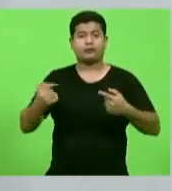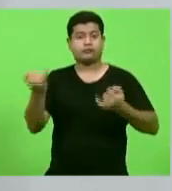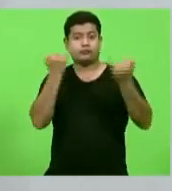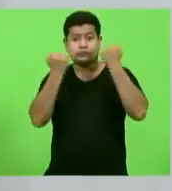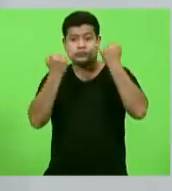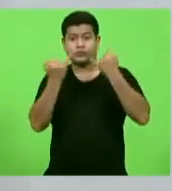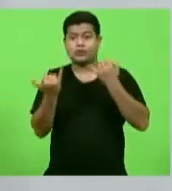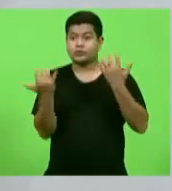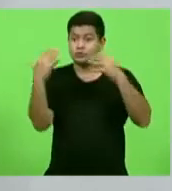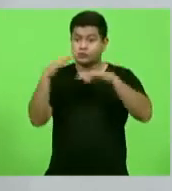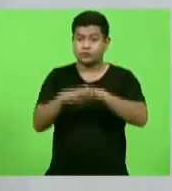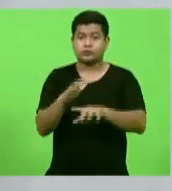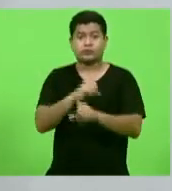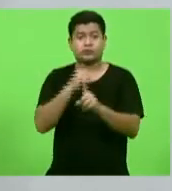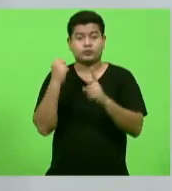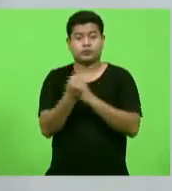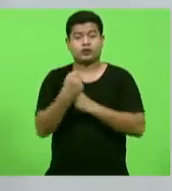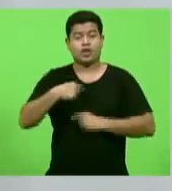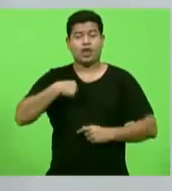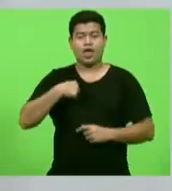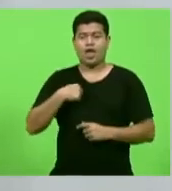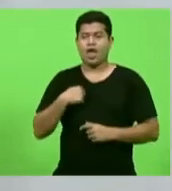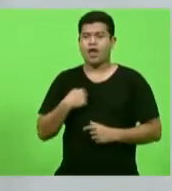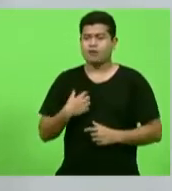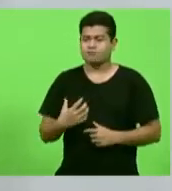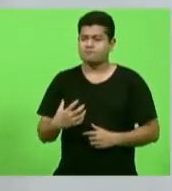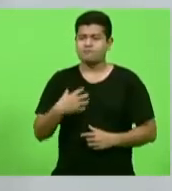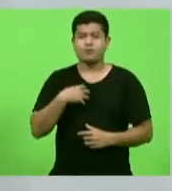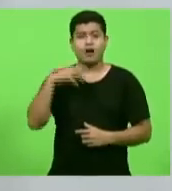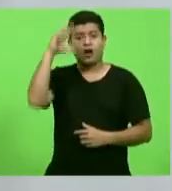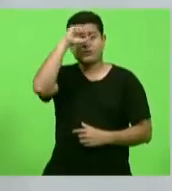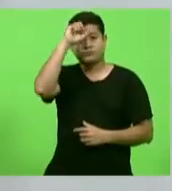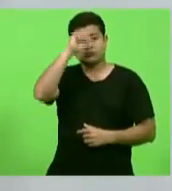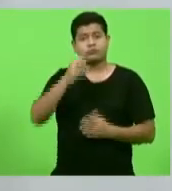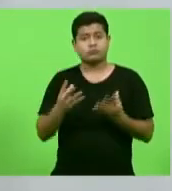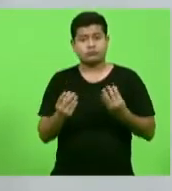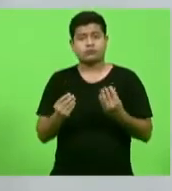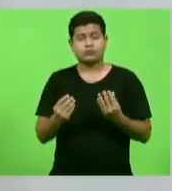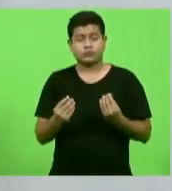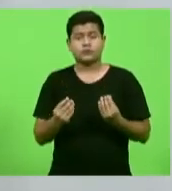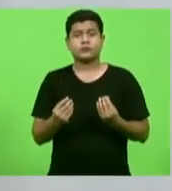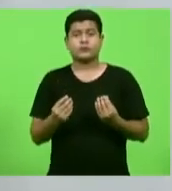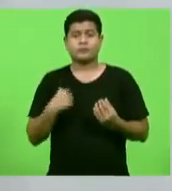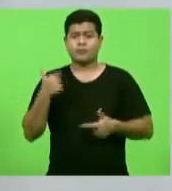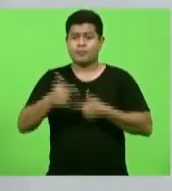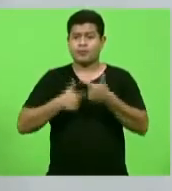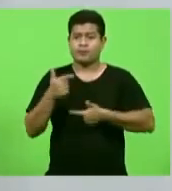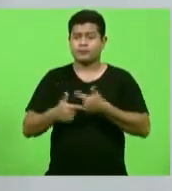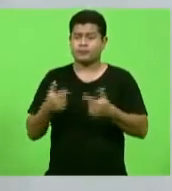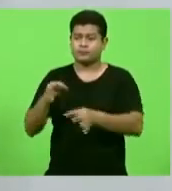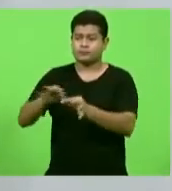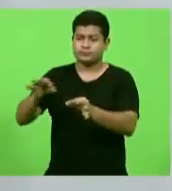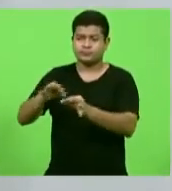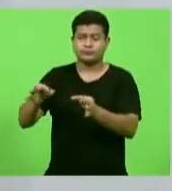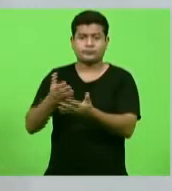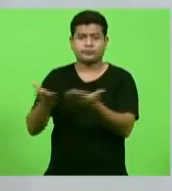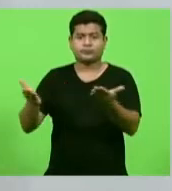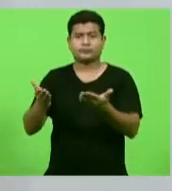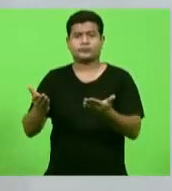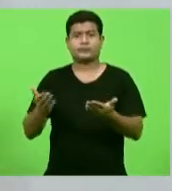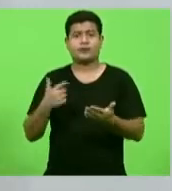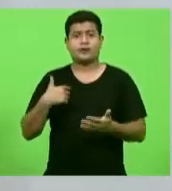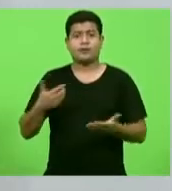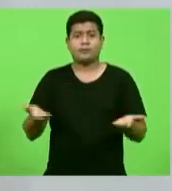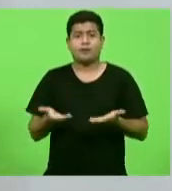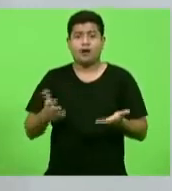social. E, pessoalmente, como deputado, cresci muito trabalhando com essas instituições e com as pessoas com Down. Mas